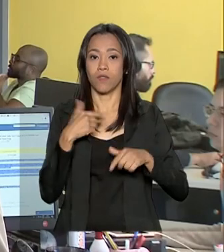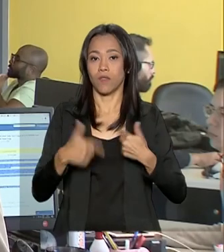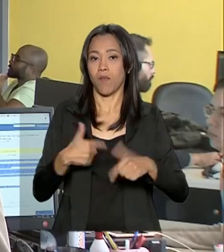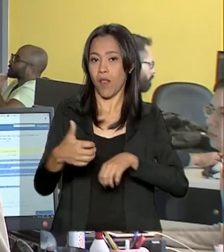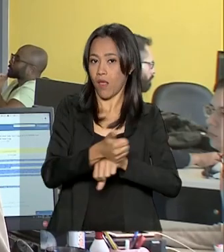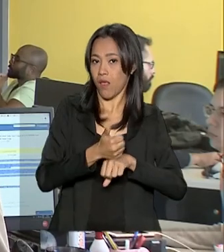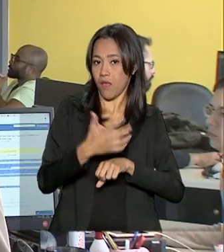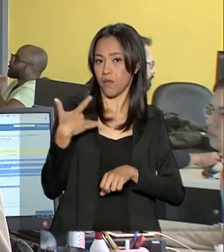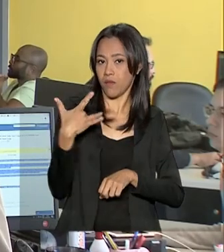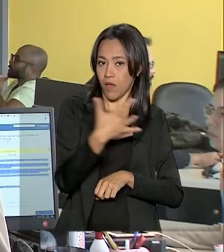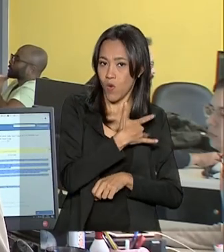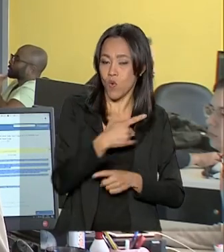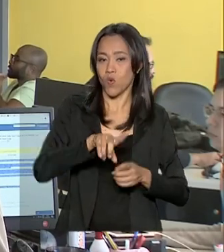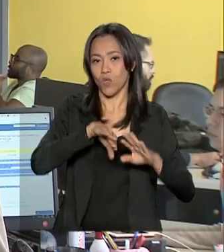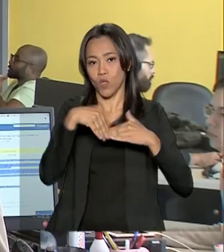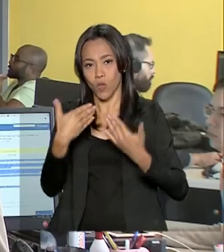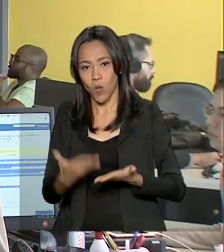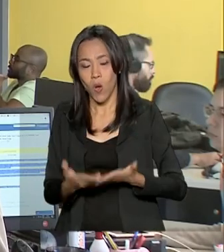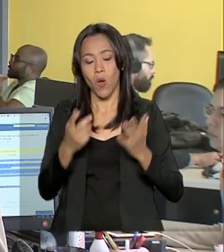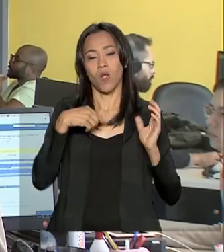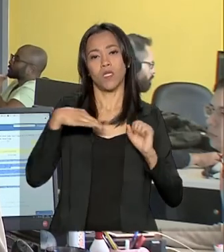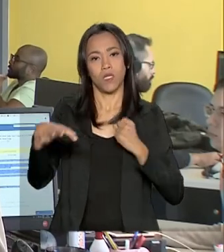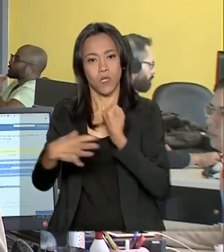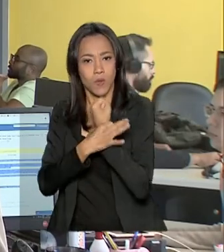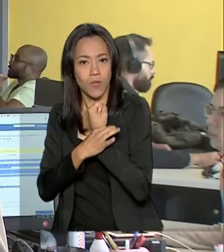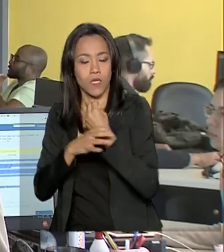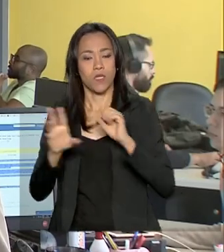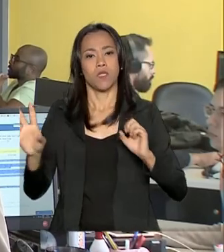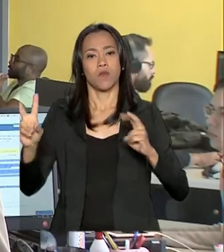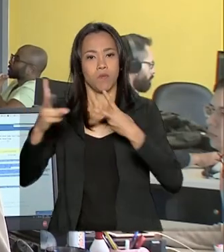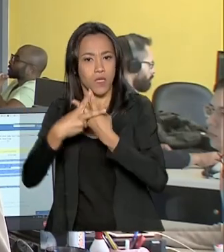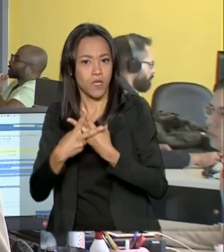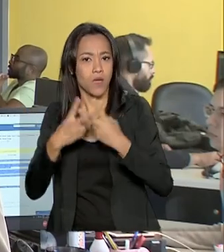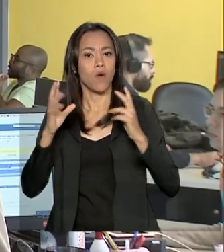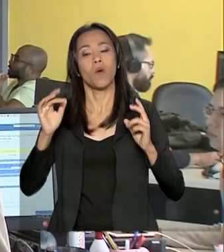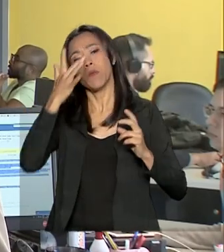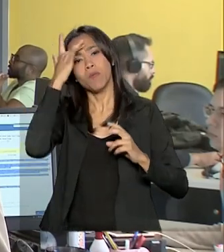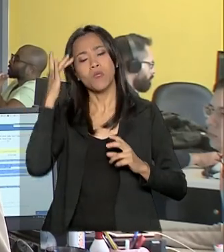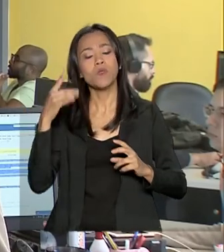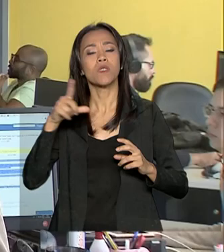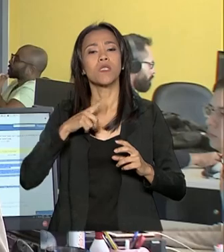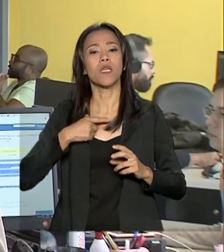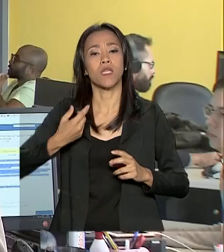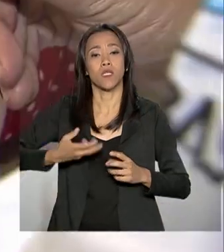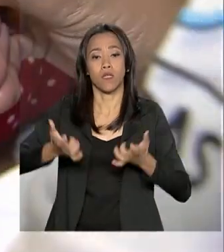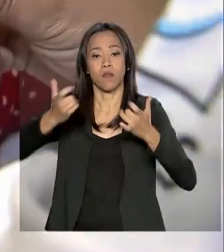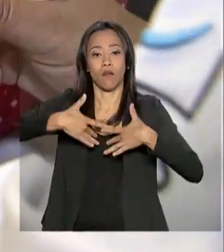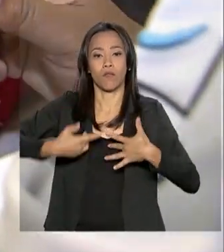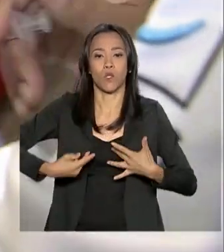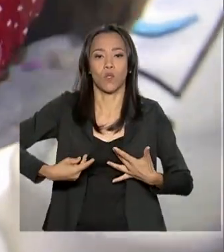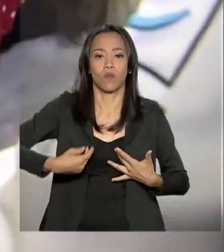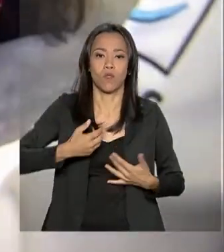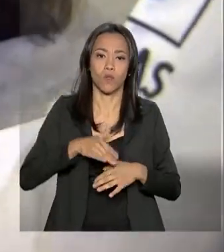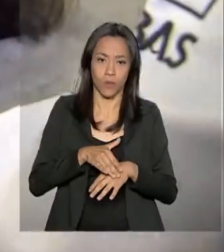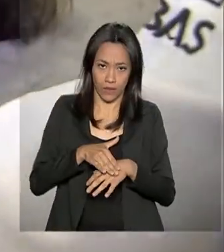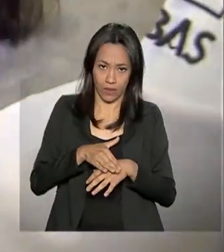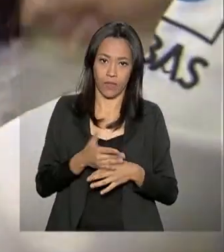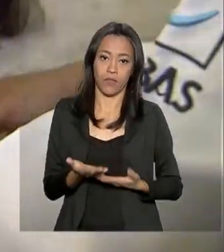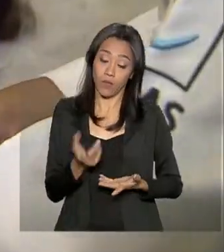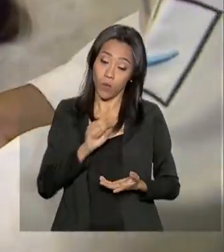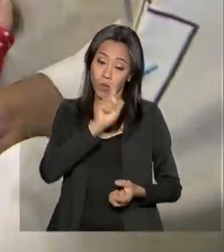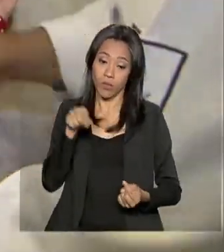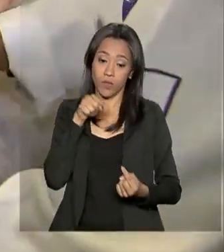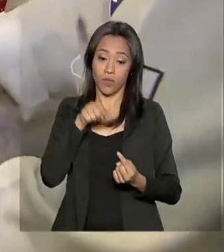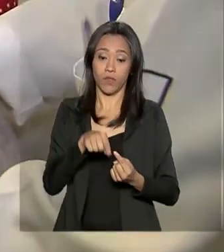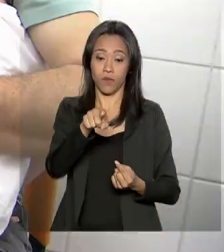saúde, de escolas, das forças de segurança e do sistema penitenciário, além de pessoas com doenças crônicas. A meta do Ministério da Saúde é